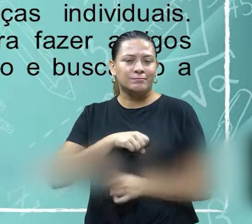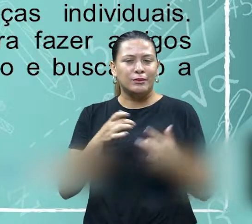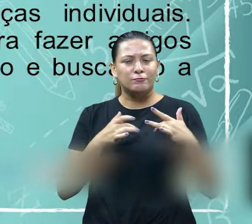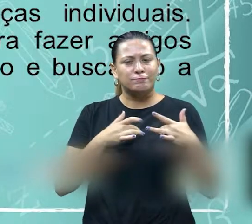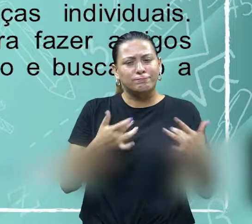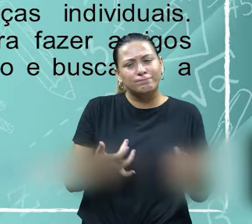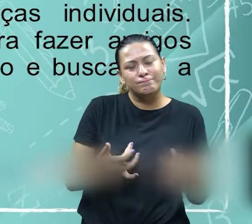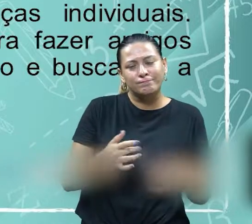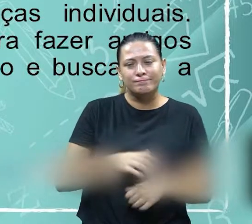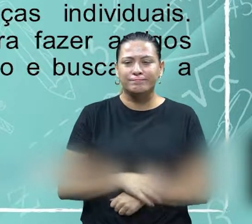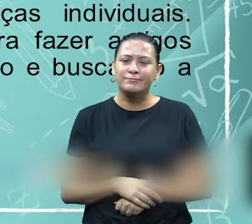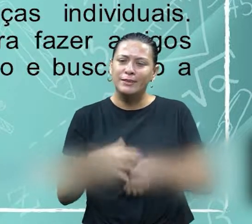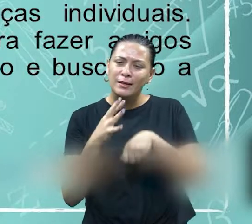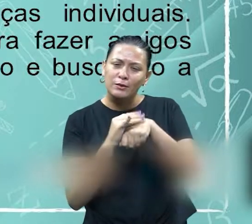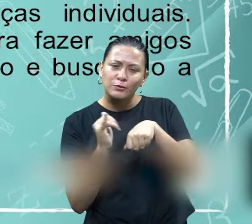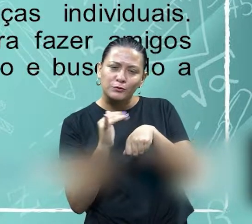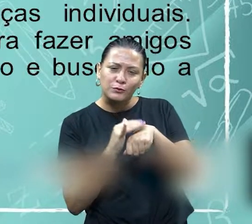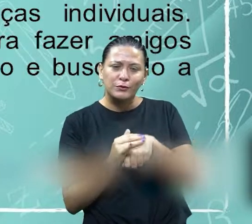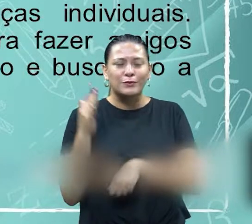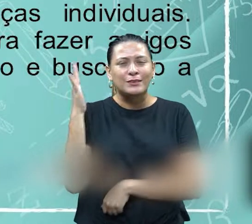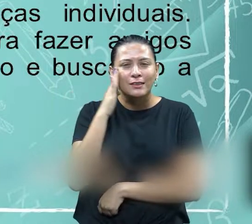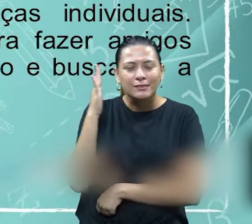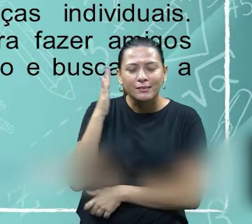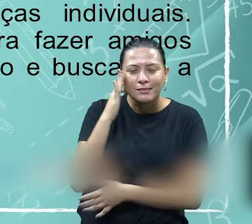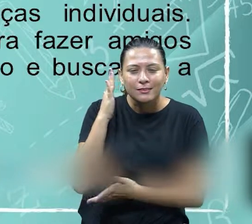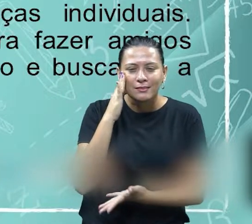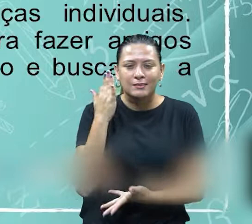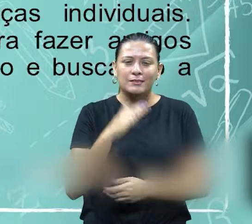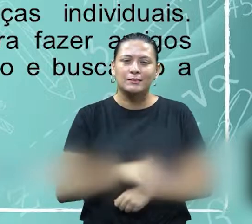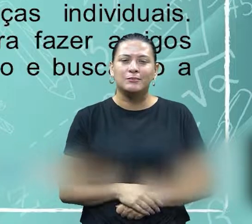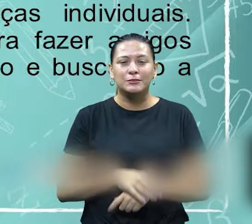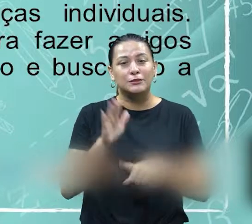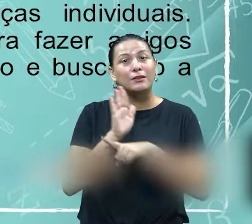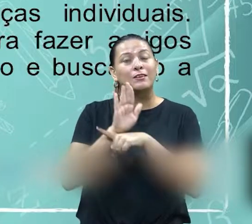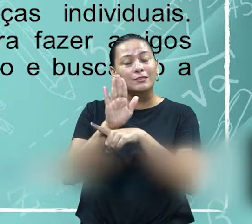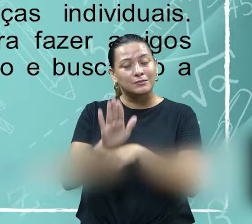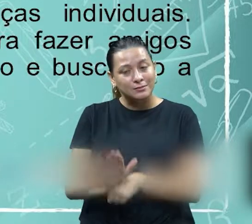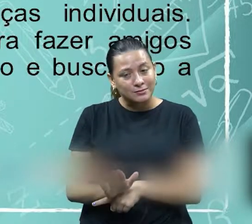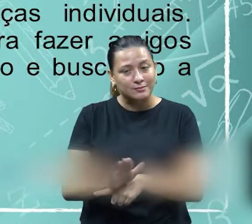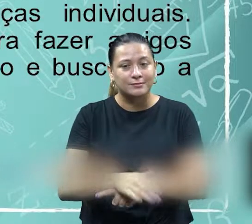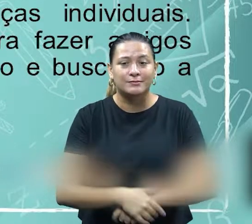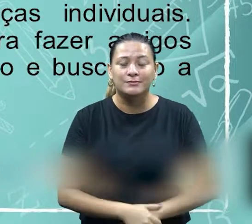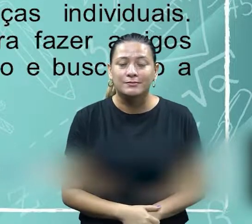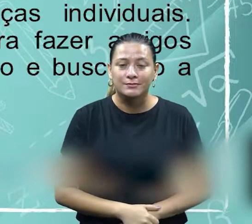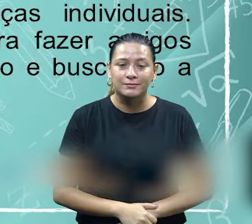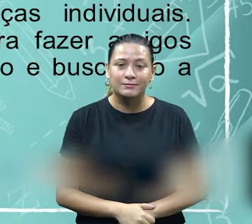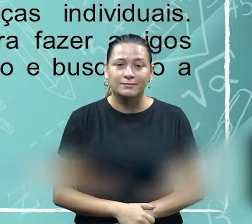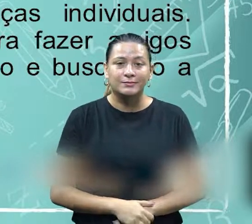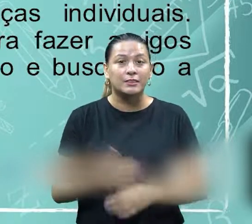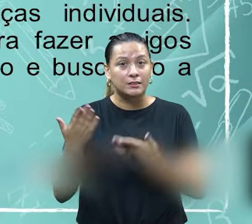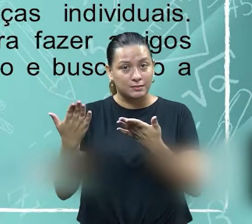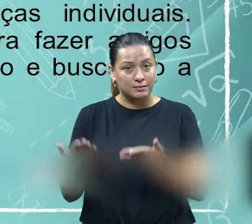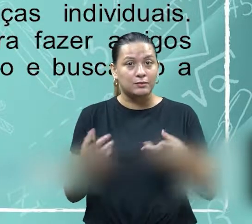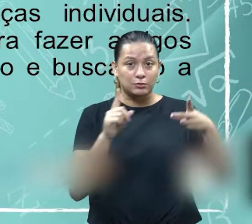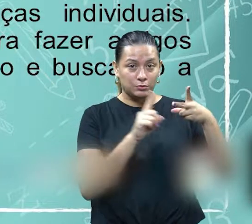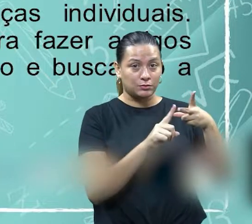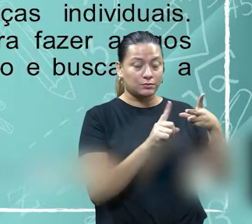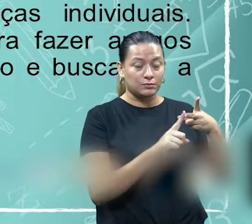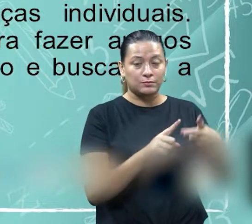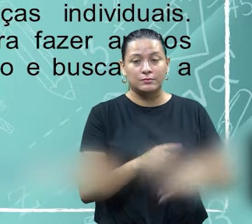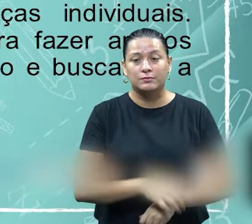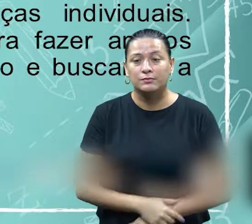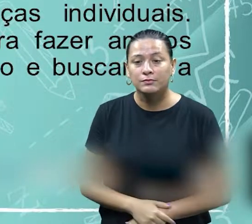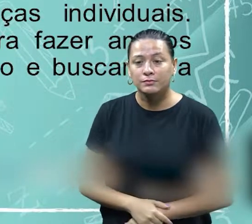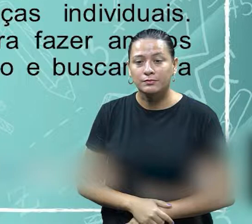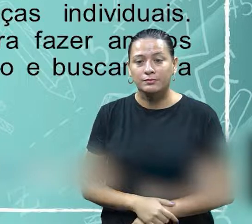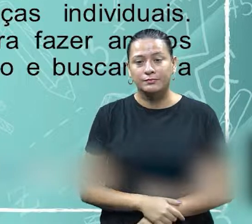dócil. E ele é compreensivo, ele é cooperador. Nós estamos falando aqui do estilo apoiador, né? Veja